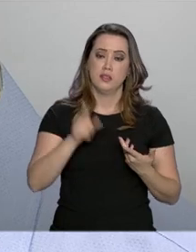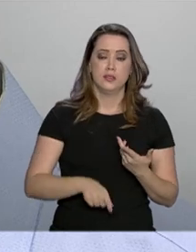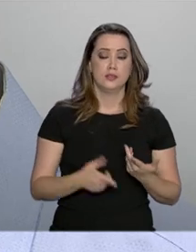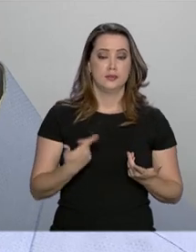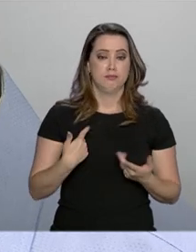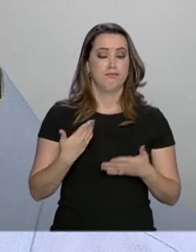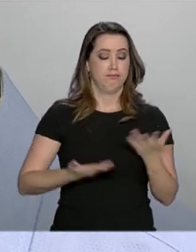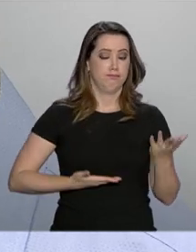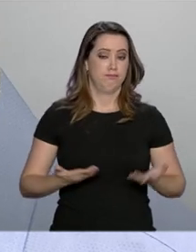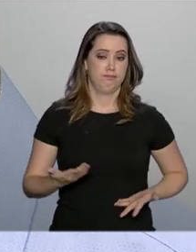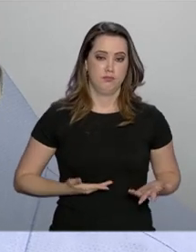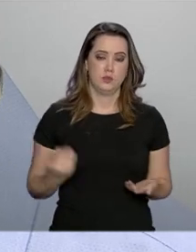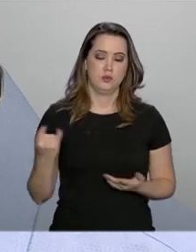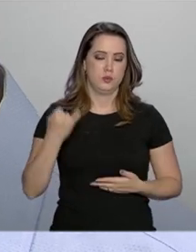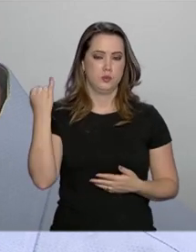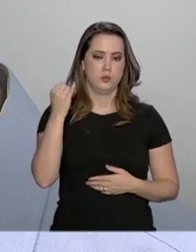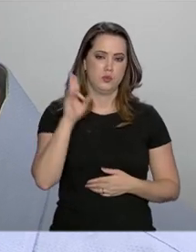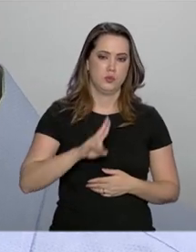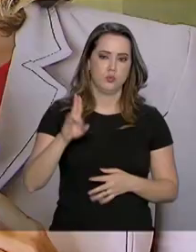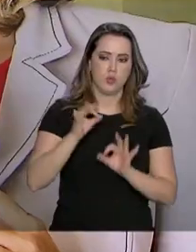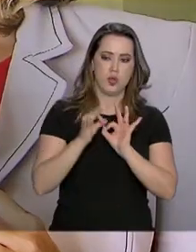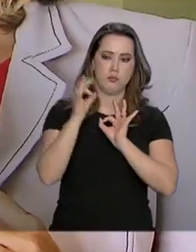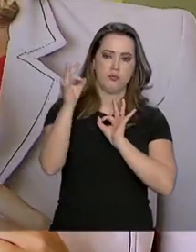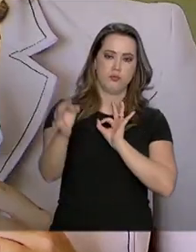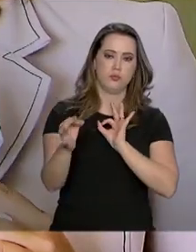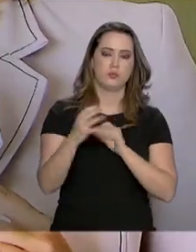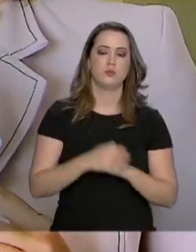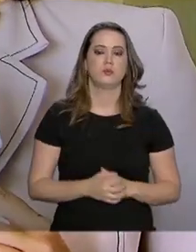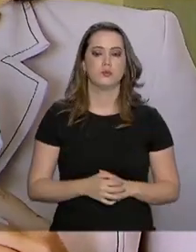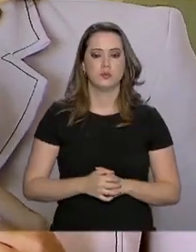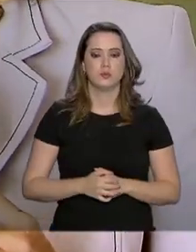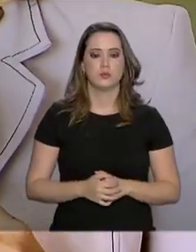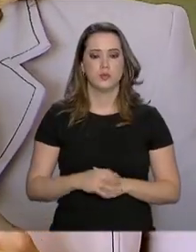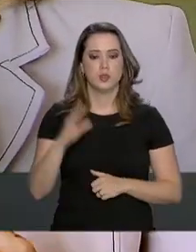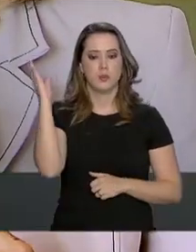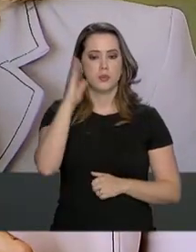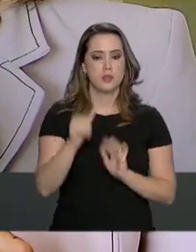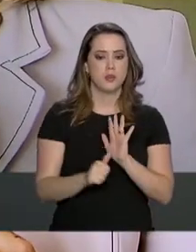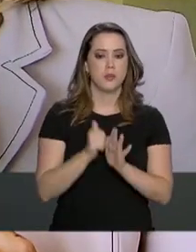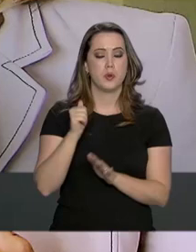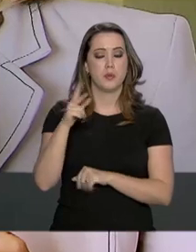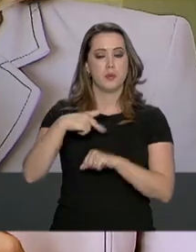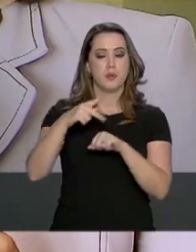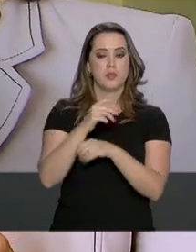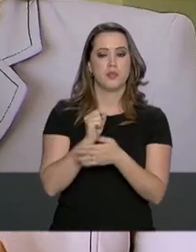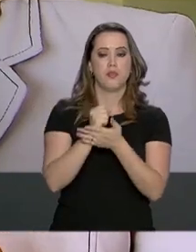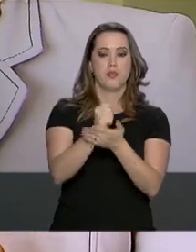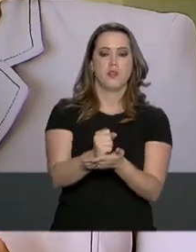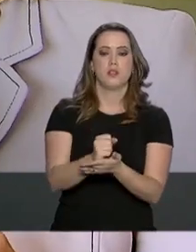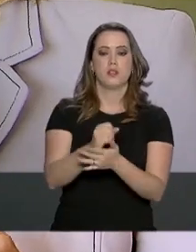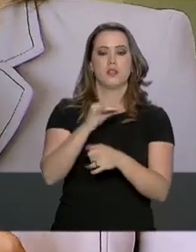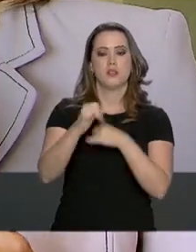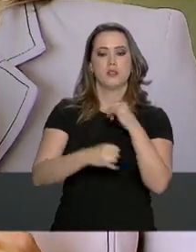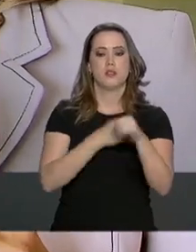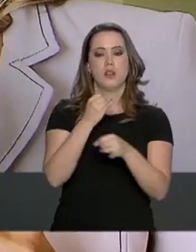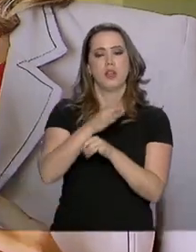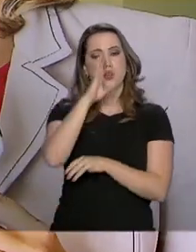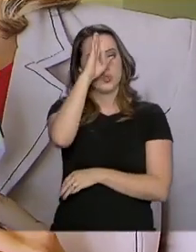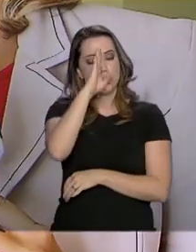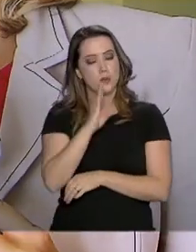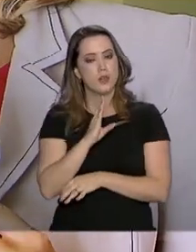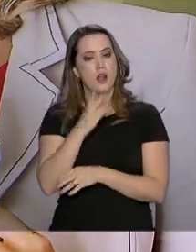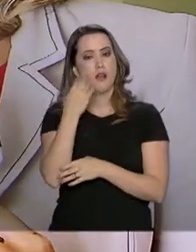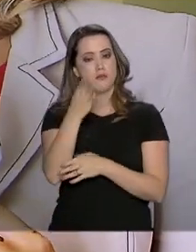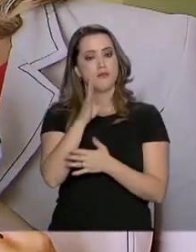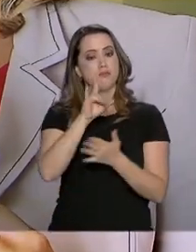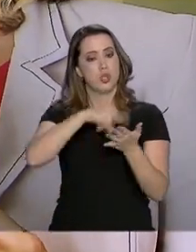serviço que a gente pode usar à distância. O Brasil é o primeiro país a oferecer um serviço online e gratuito de